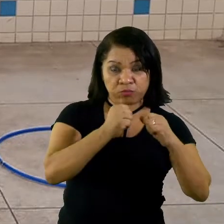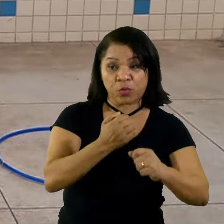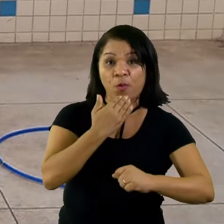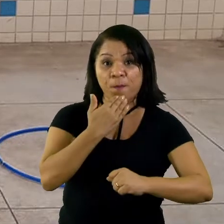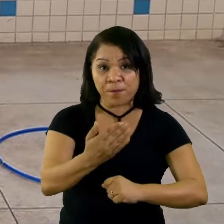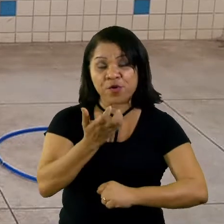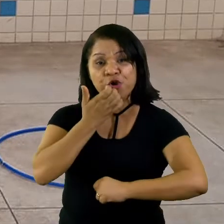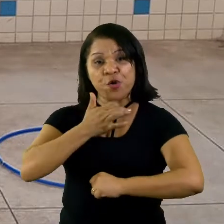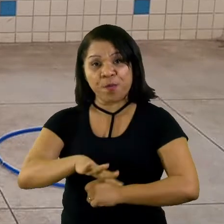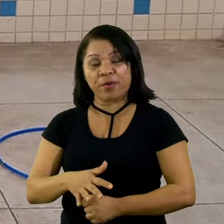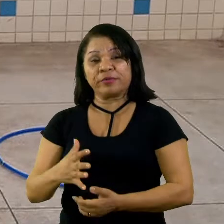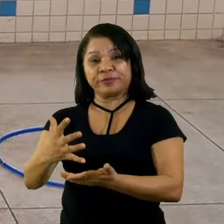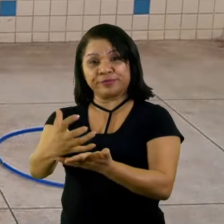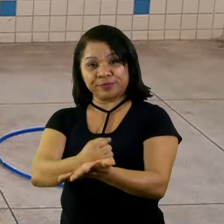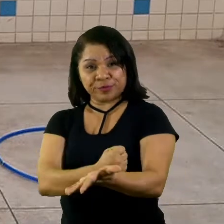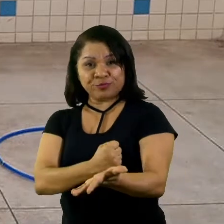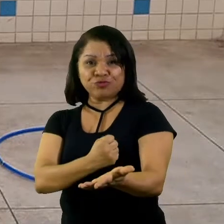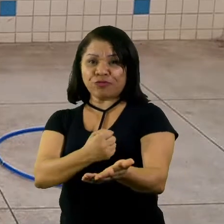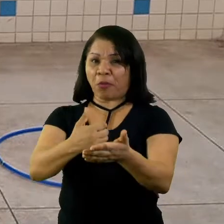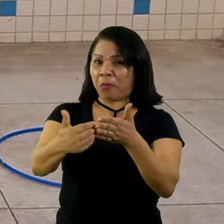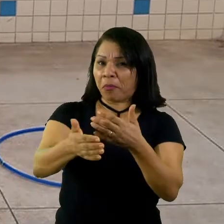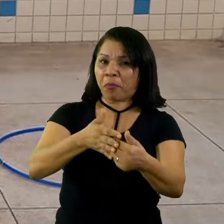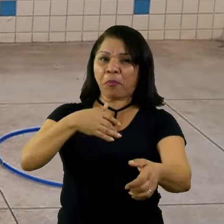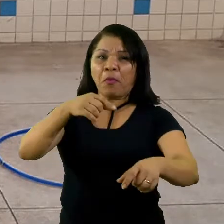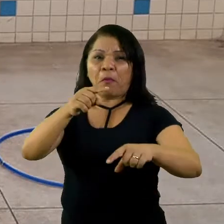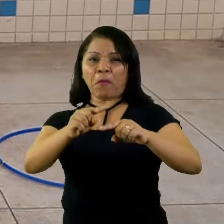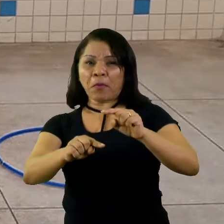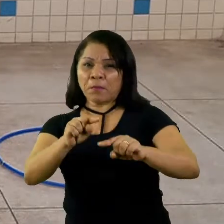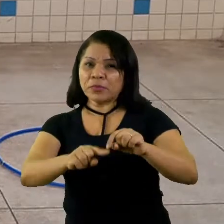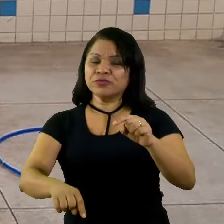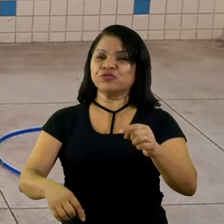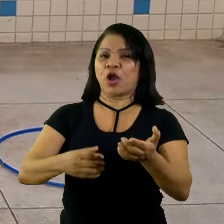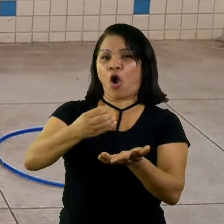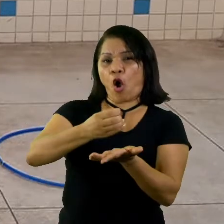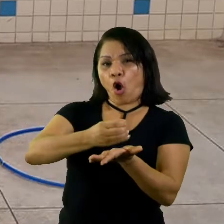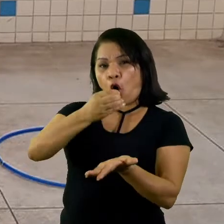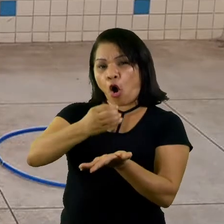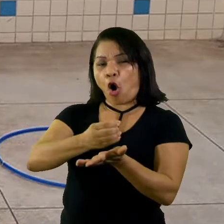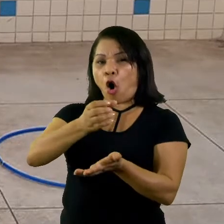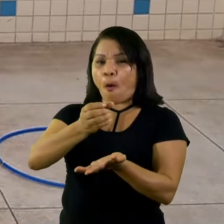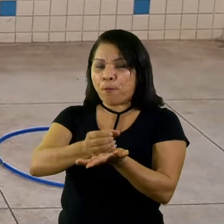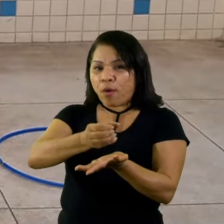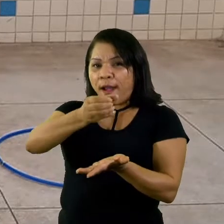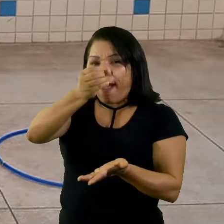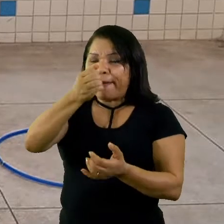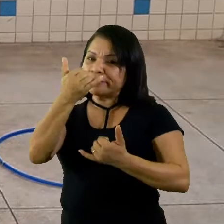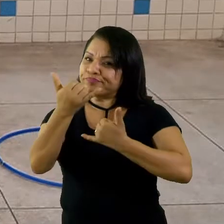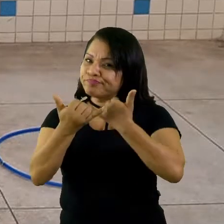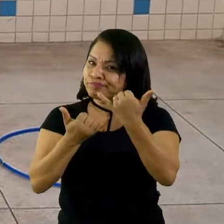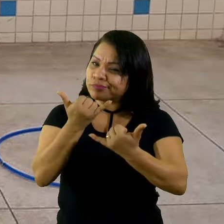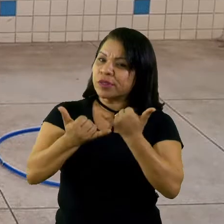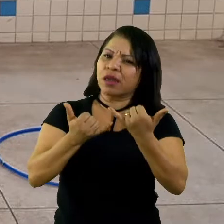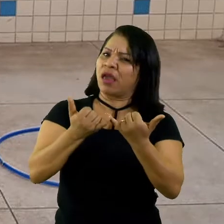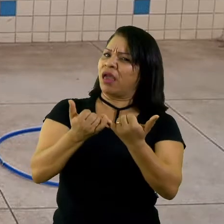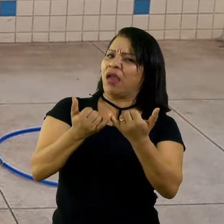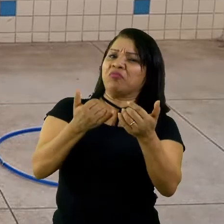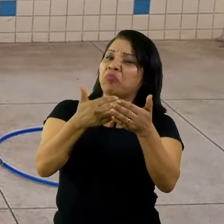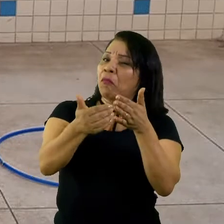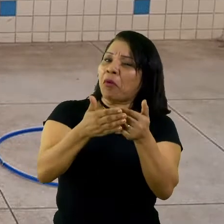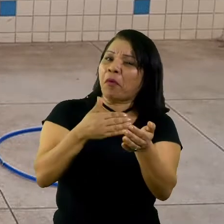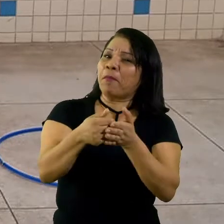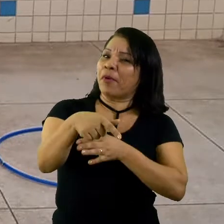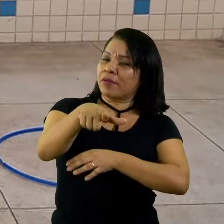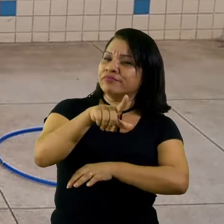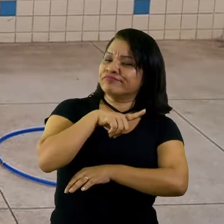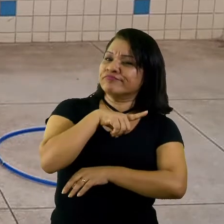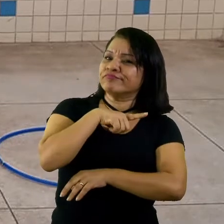de qualquer objeto, copo, ou garrafas, ou brinquedos, o que você tiver em casa. No meu